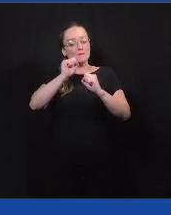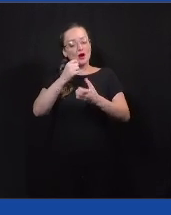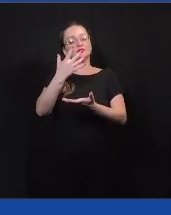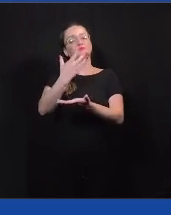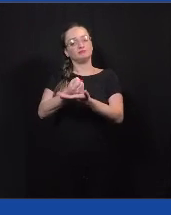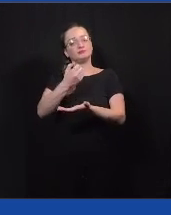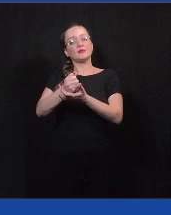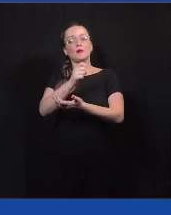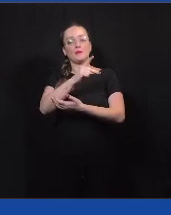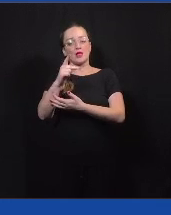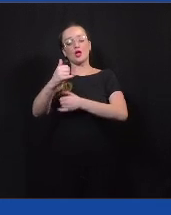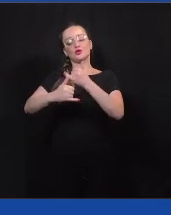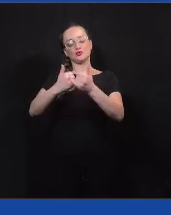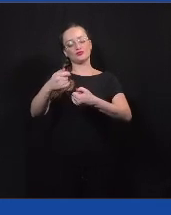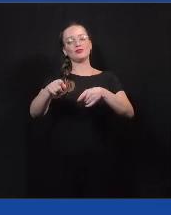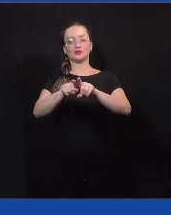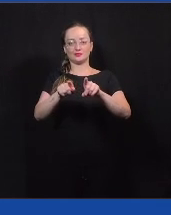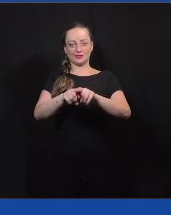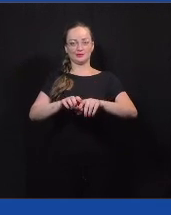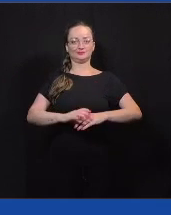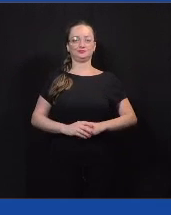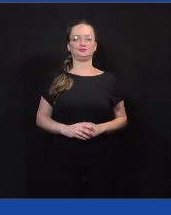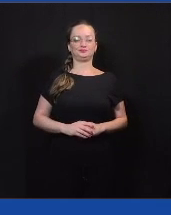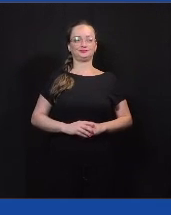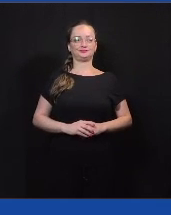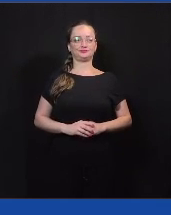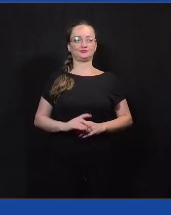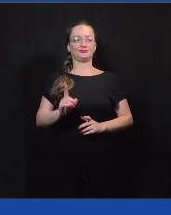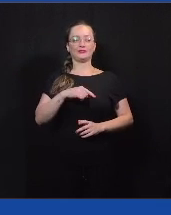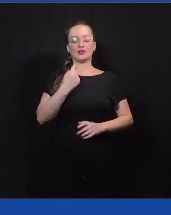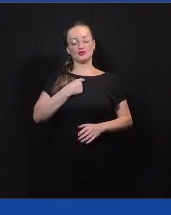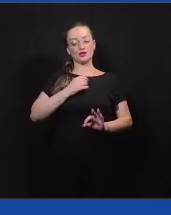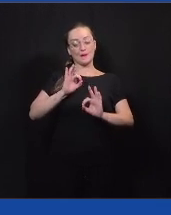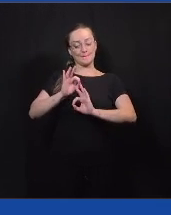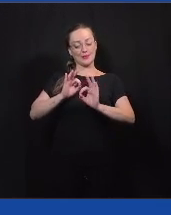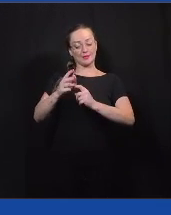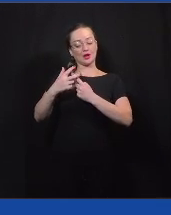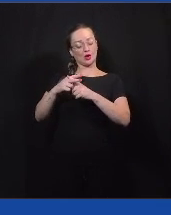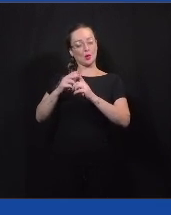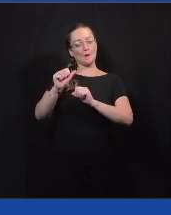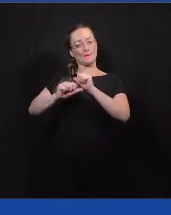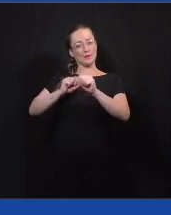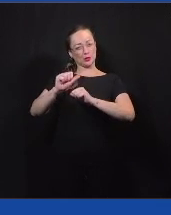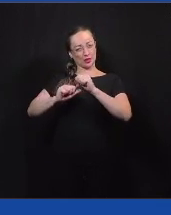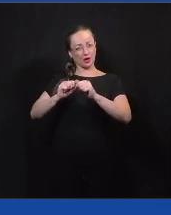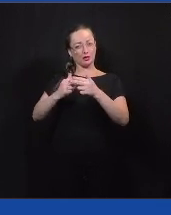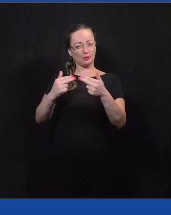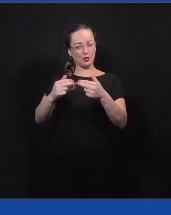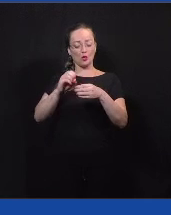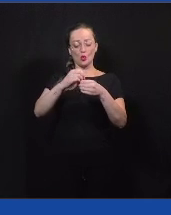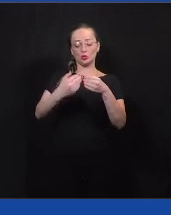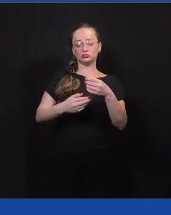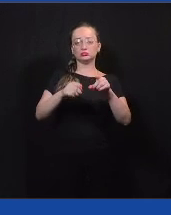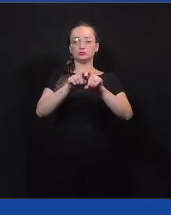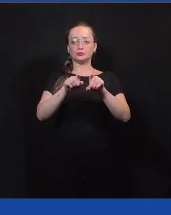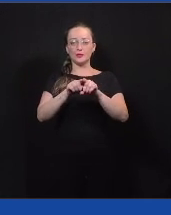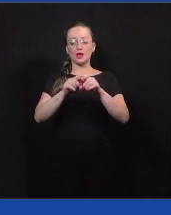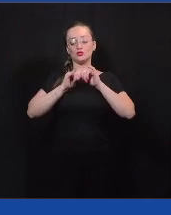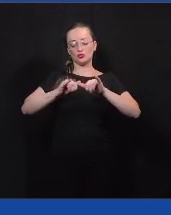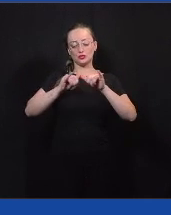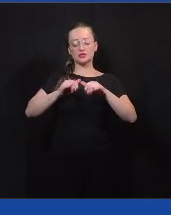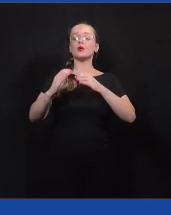e jogar a jornada também. Então, a gente está reformulando um pouco os conteúdos, toda a parte de divulgação,